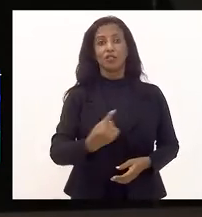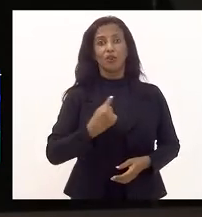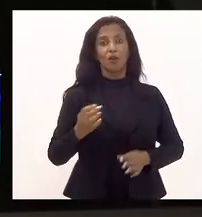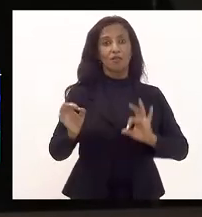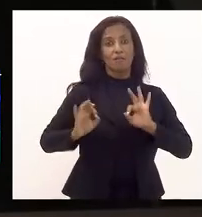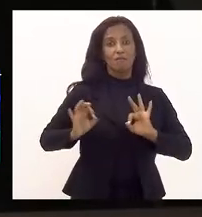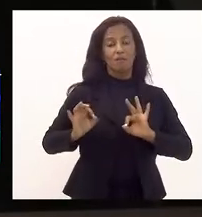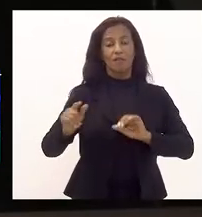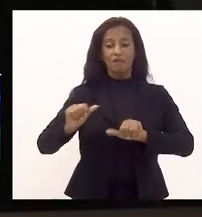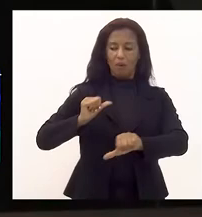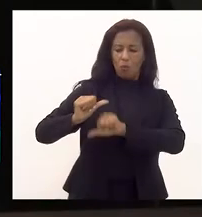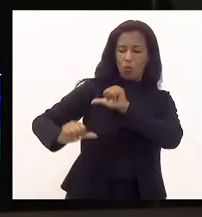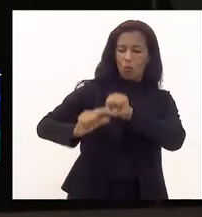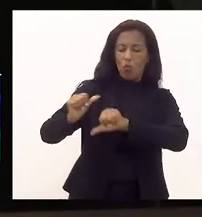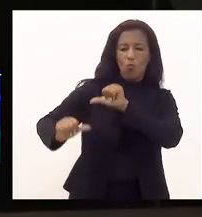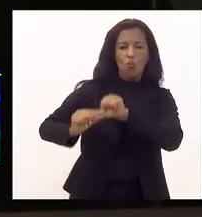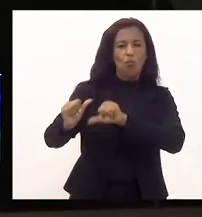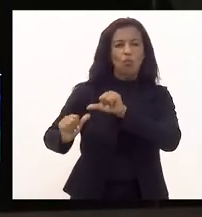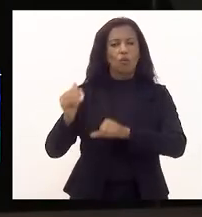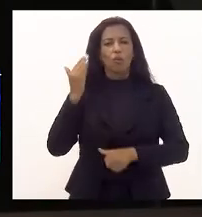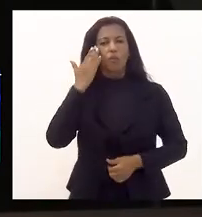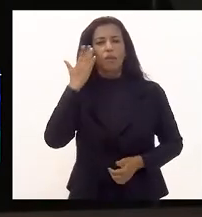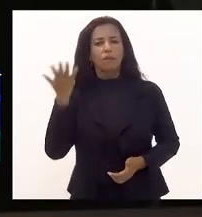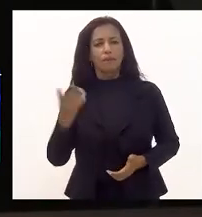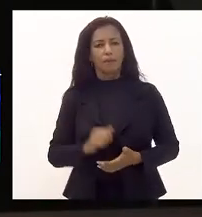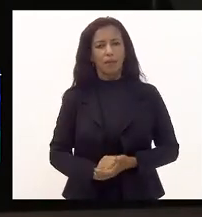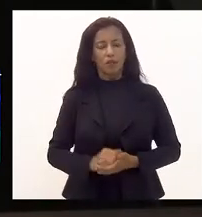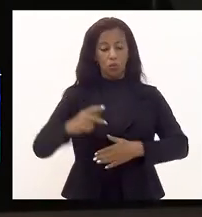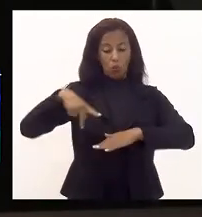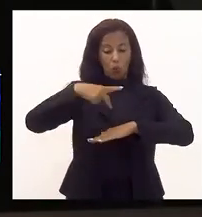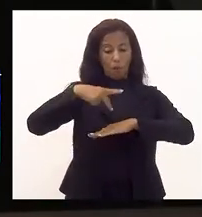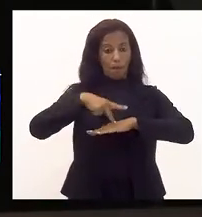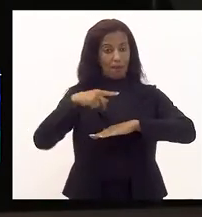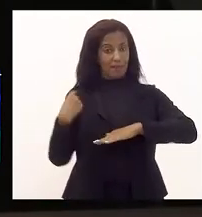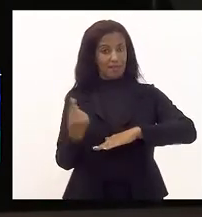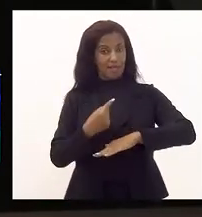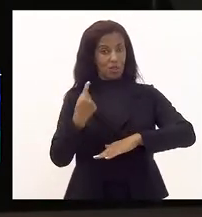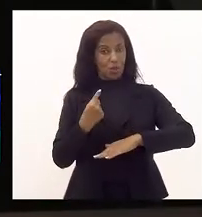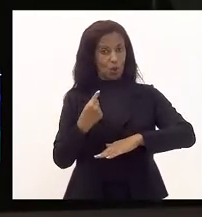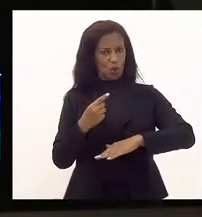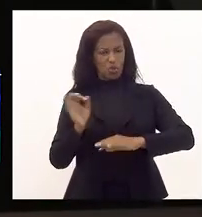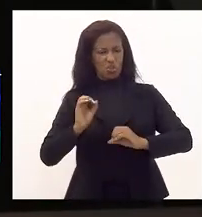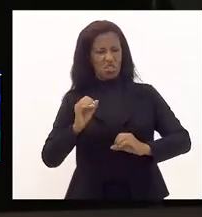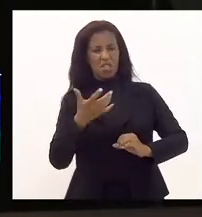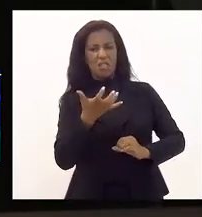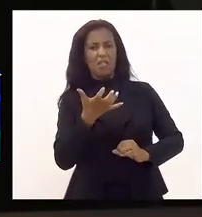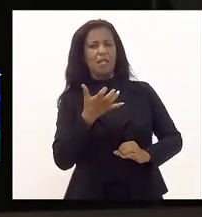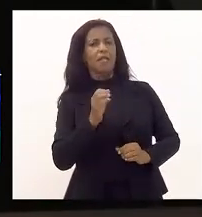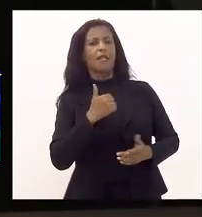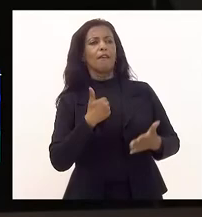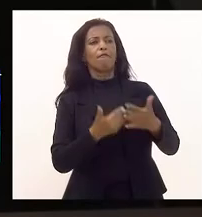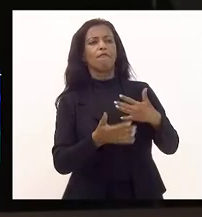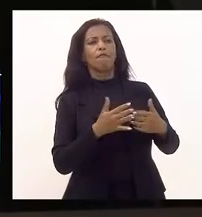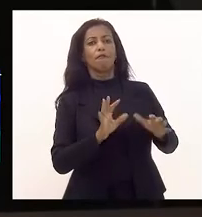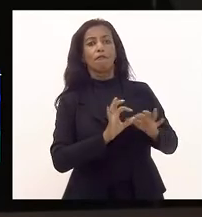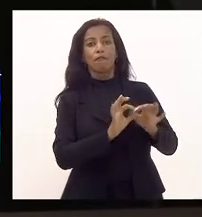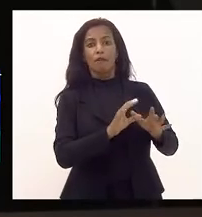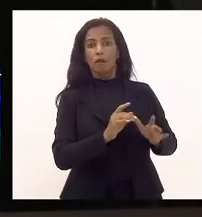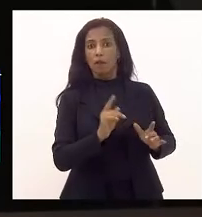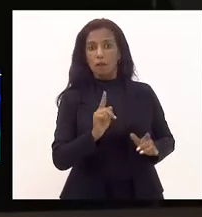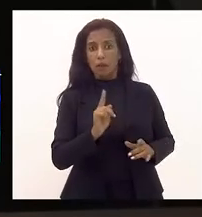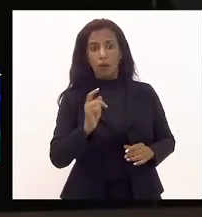com ela o que quer e entenda. O país é nosso, ninguém vai fazer com ele o que quiser entender. Então a